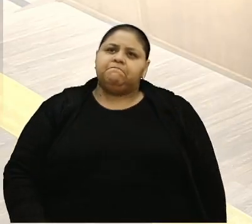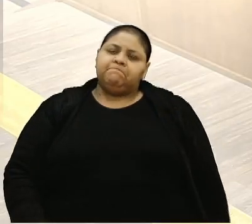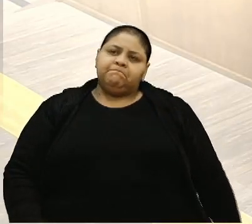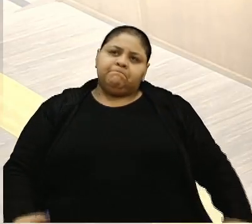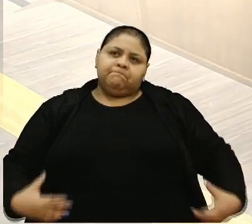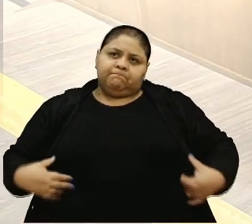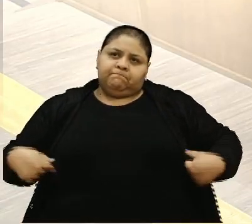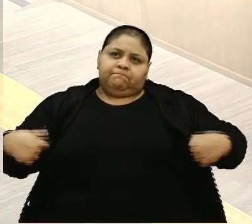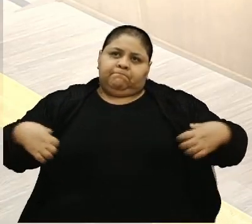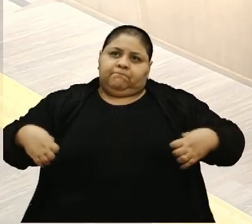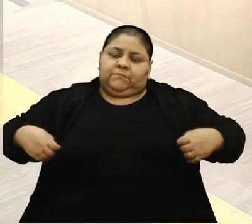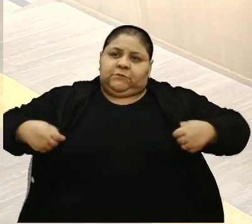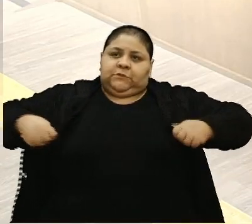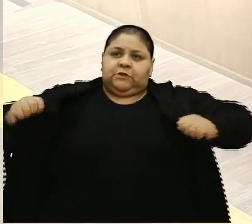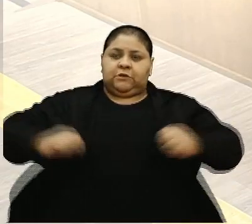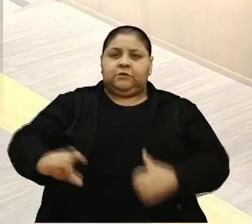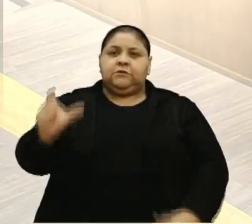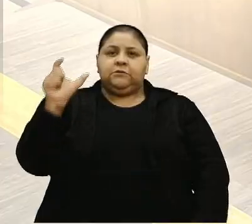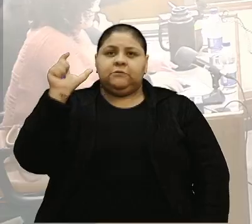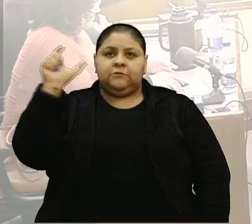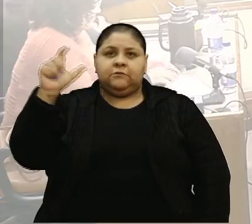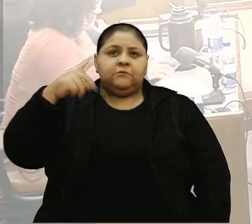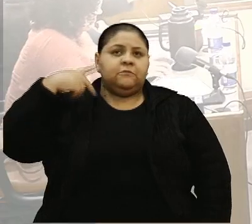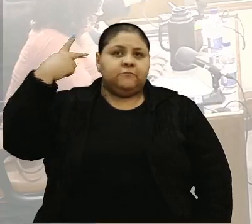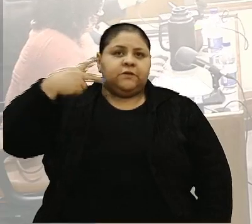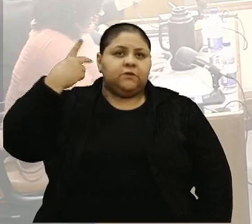Com a palavra, vereador Lucas Carinhato.